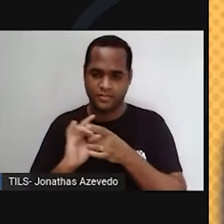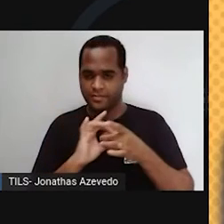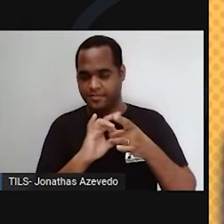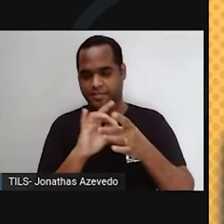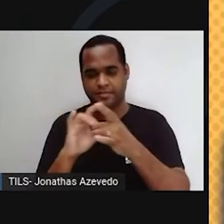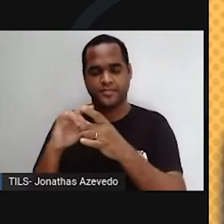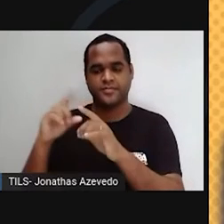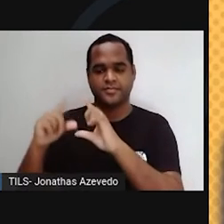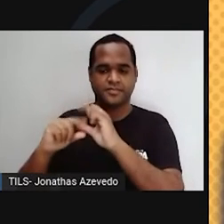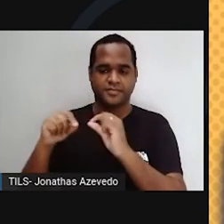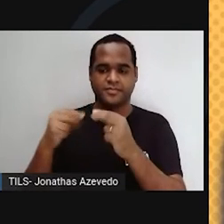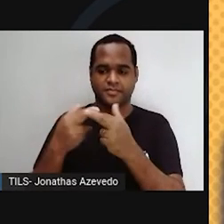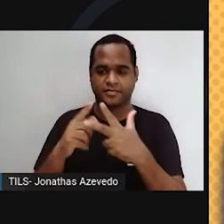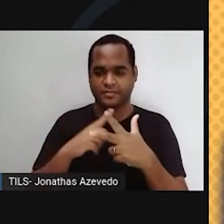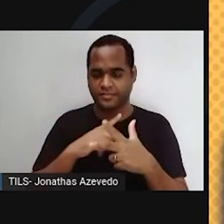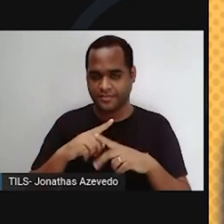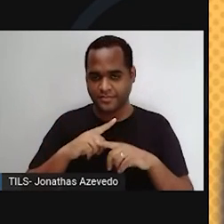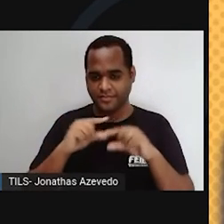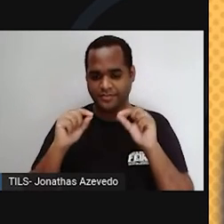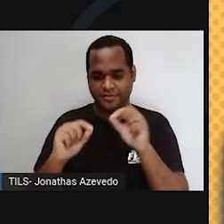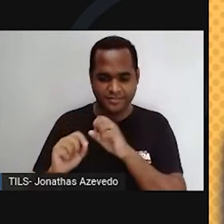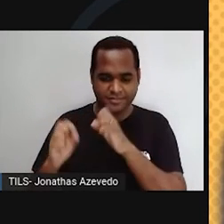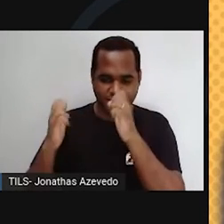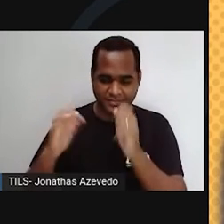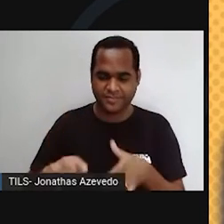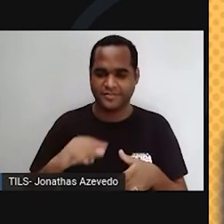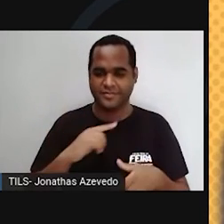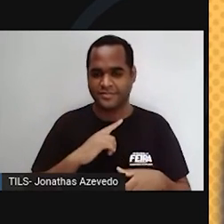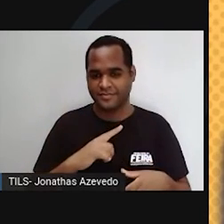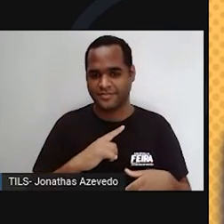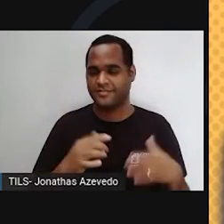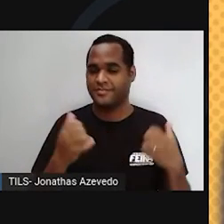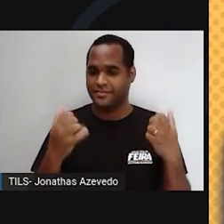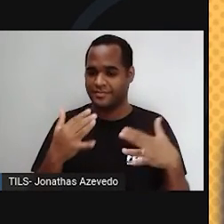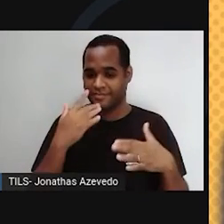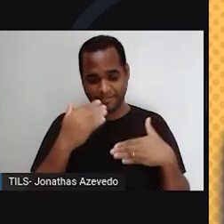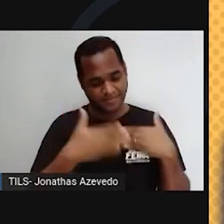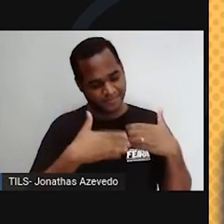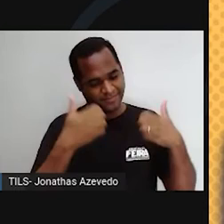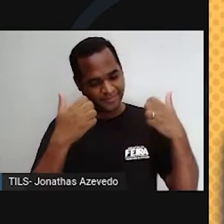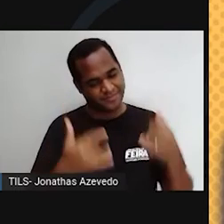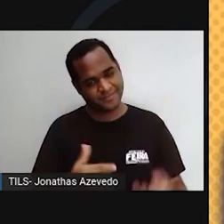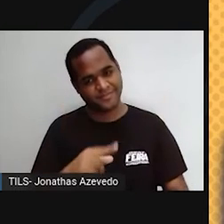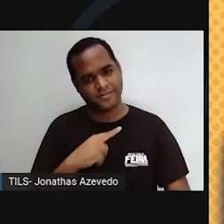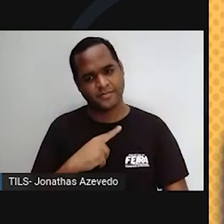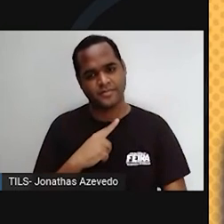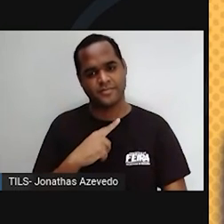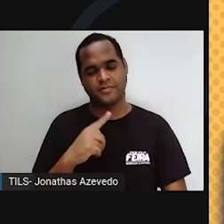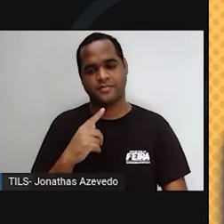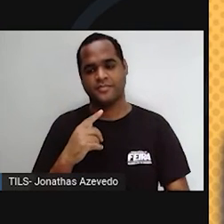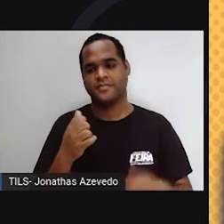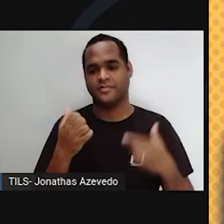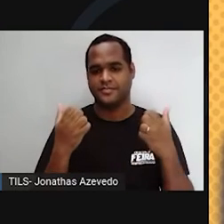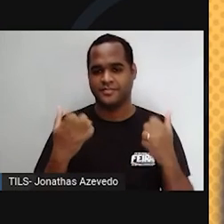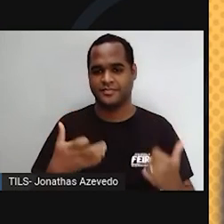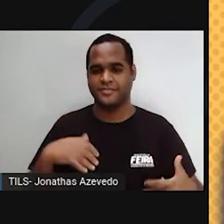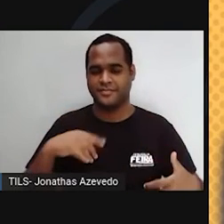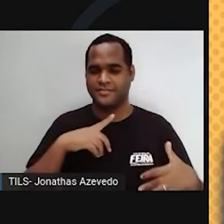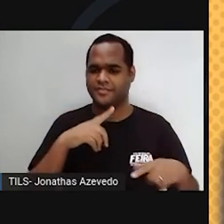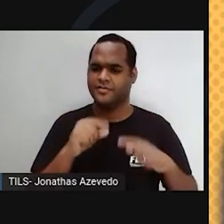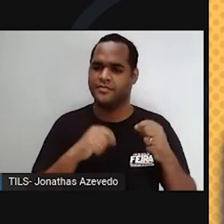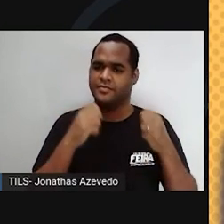estrela, ela se achata em um plano. Com o passar do tempo, o material desse disco é expelido,